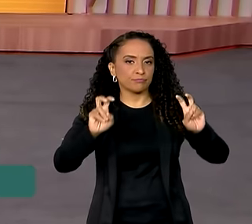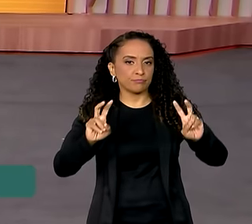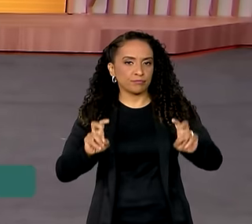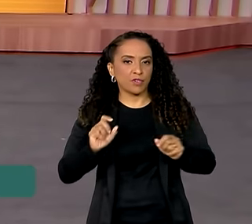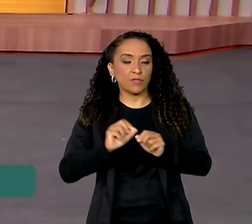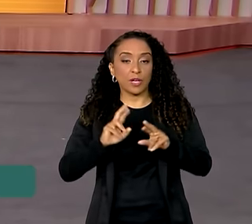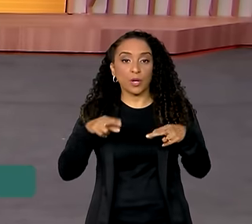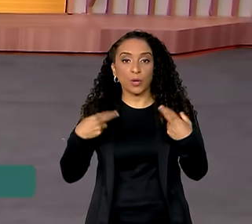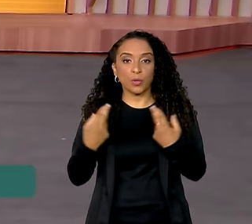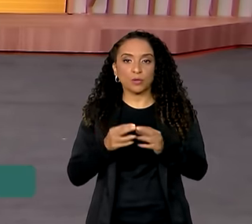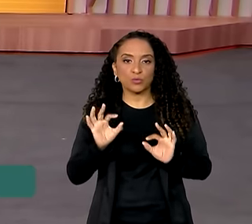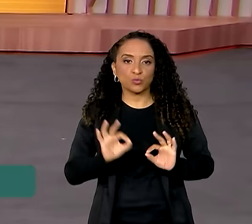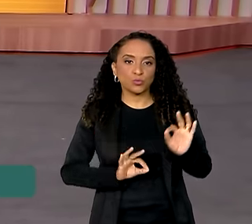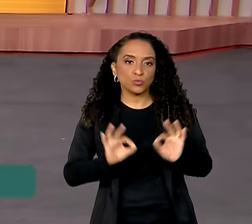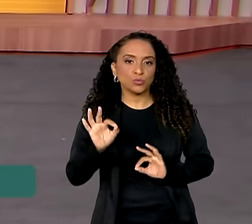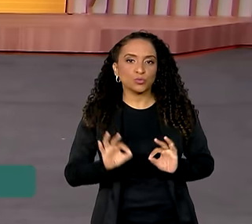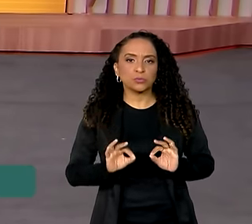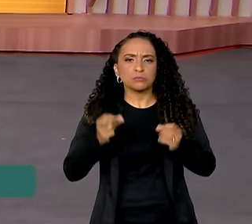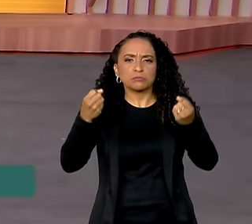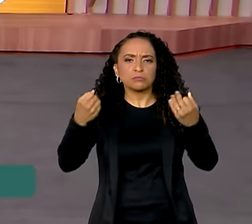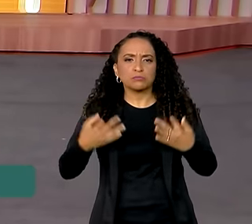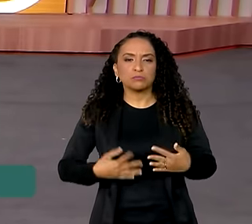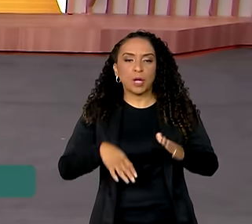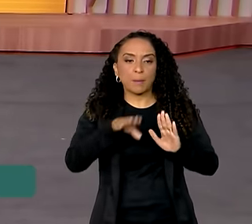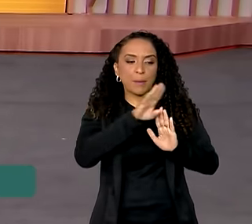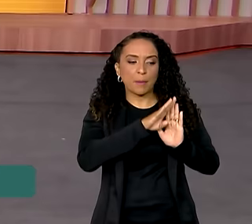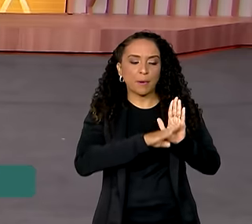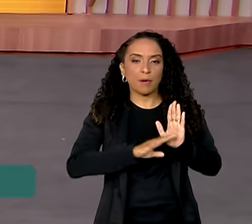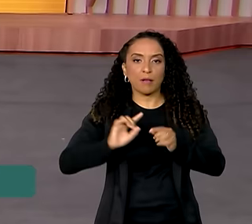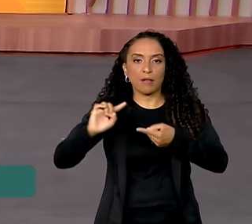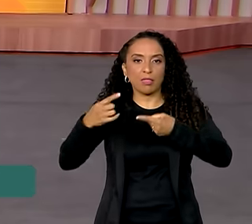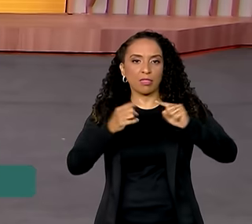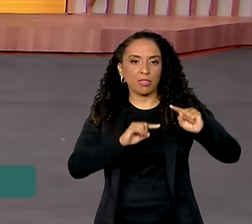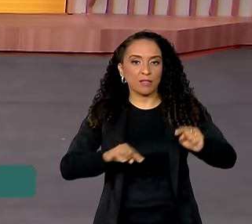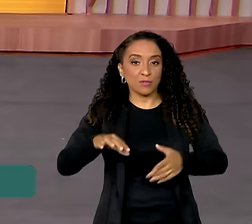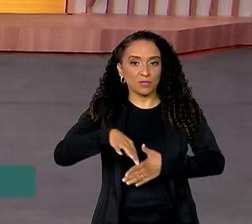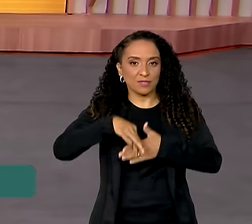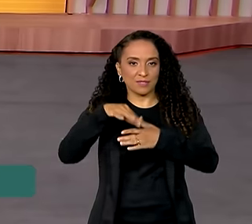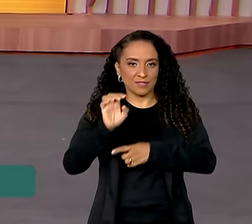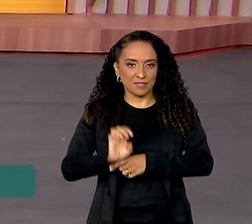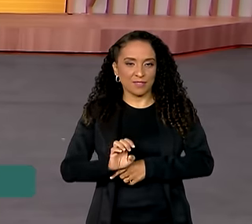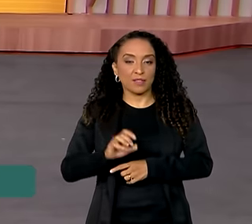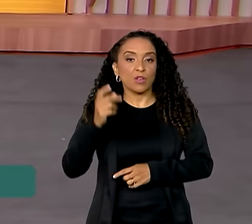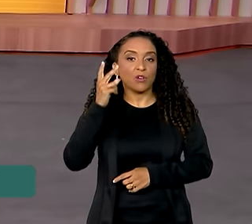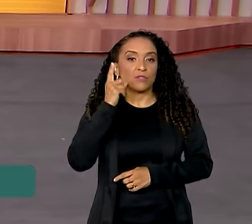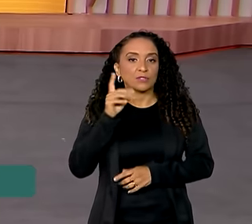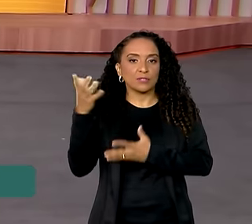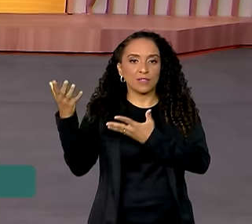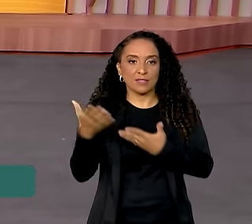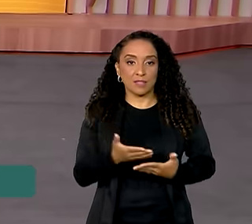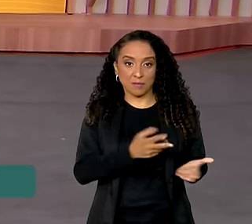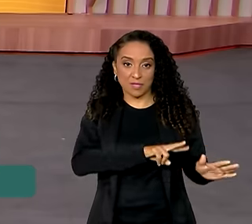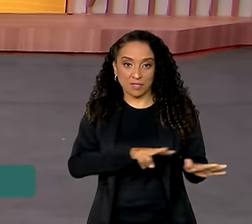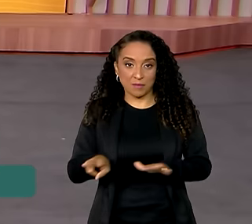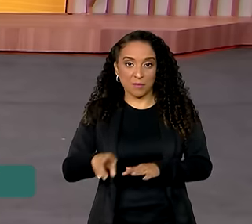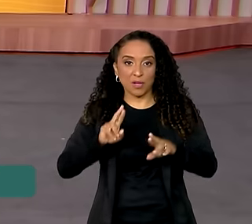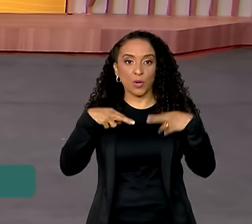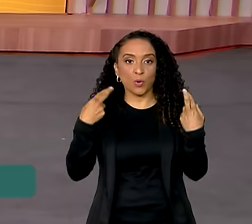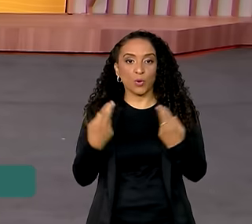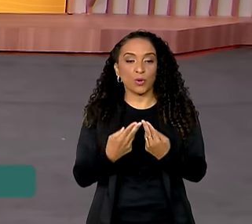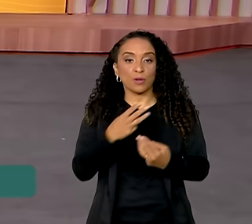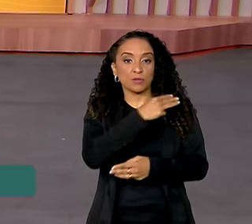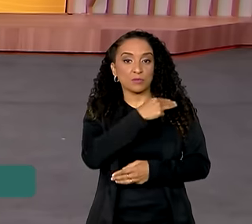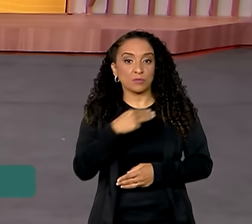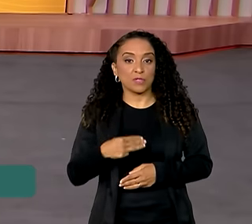fazem as reuniões preparatórias que definem a agenda de debates dos chefes de Estado. Fortaleza recebe esta semana a